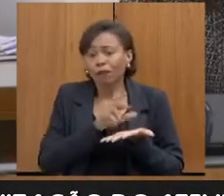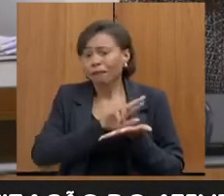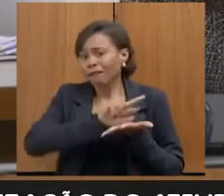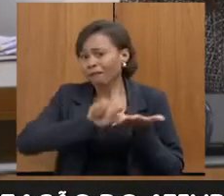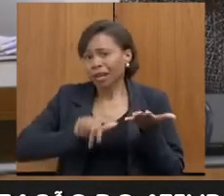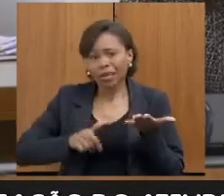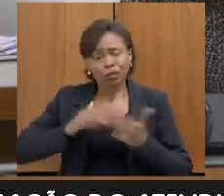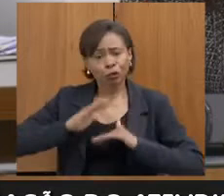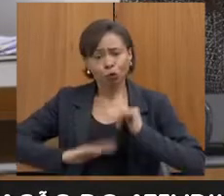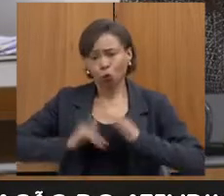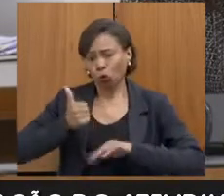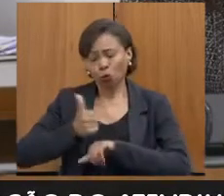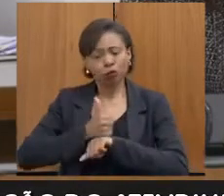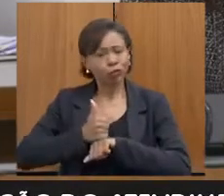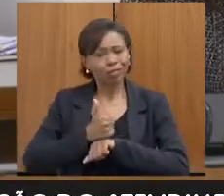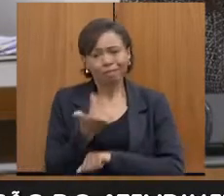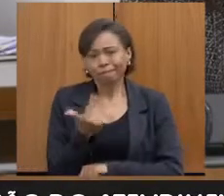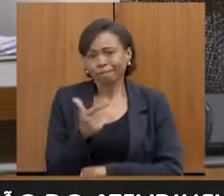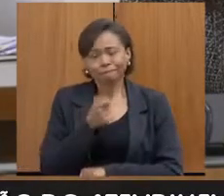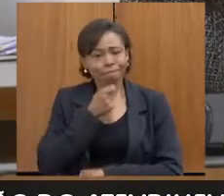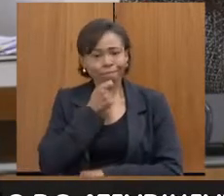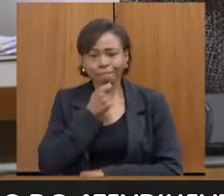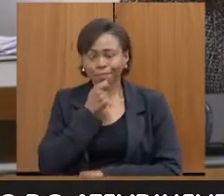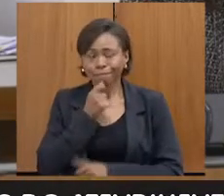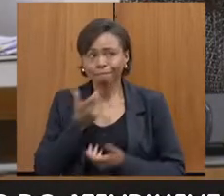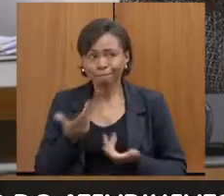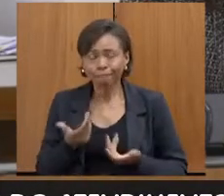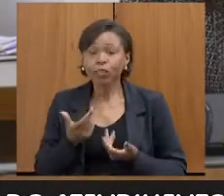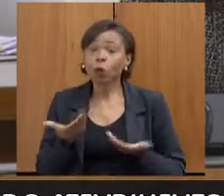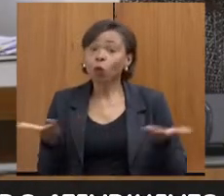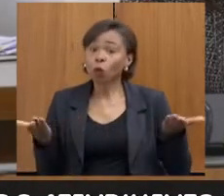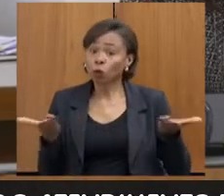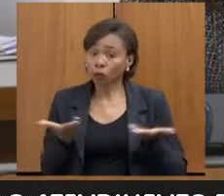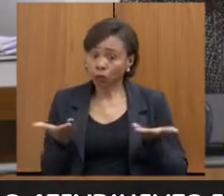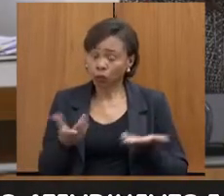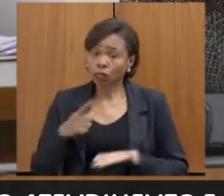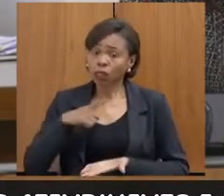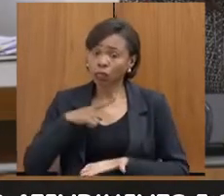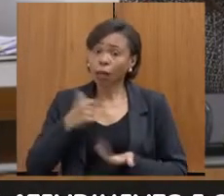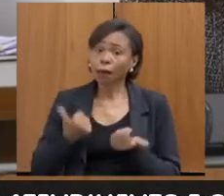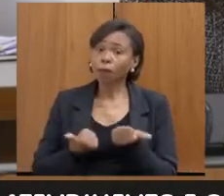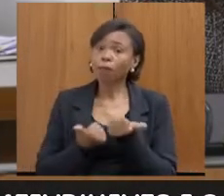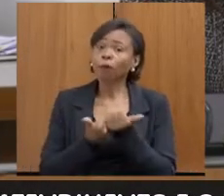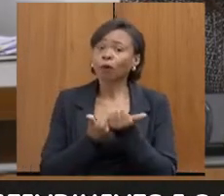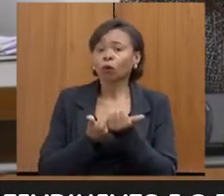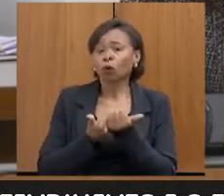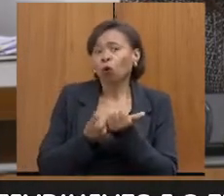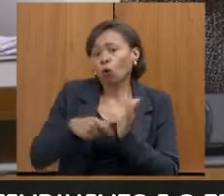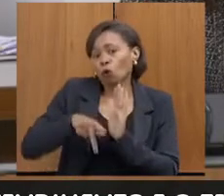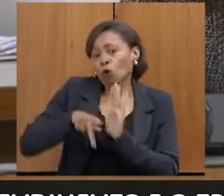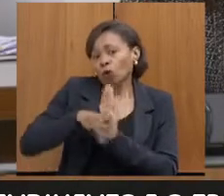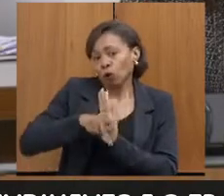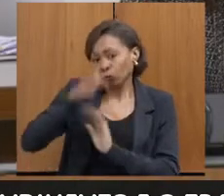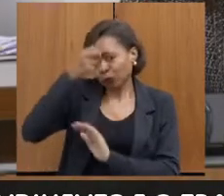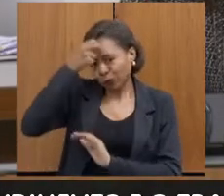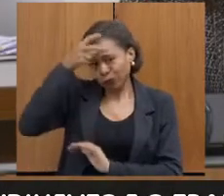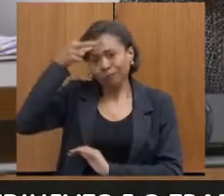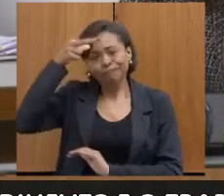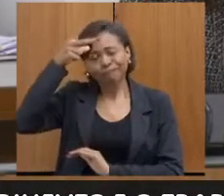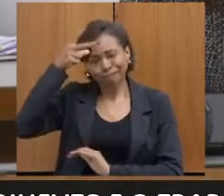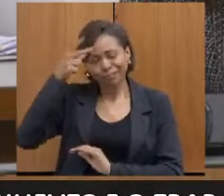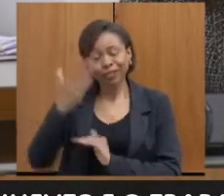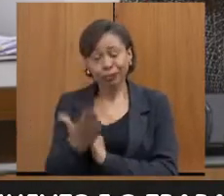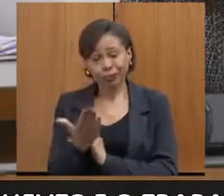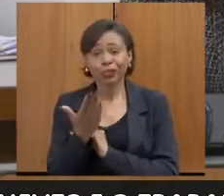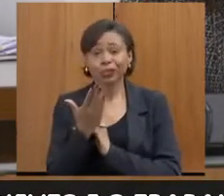nesse momento, e o que a gente consegue contar muito hoje é com o apoio do município mesmo, porque não tem como, a gente